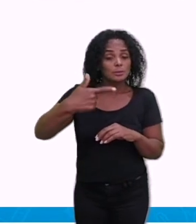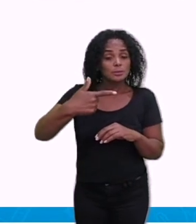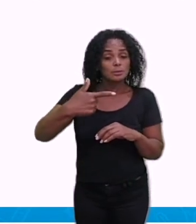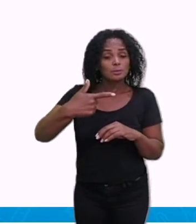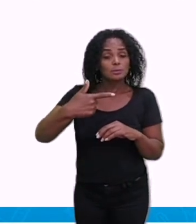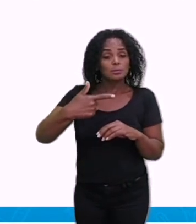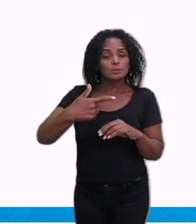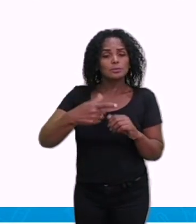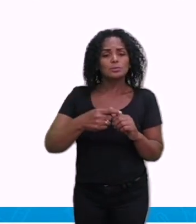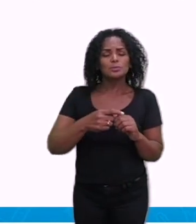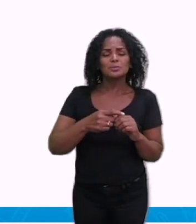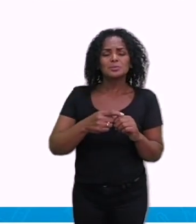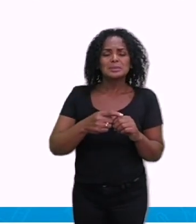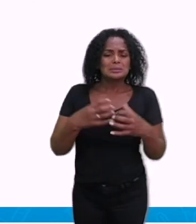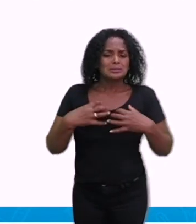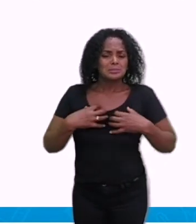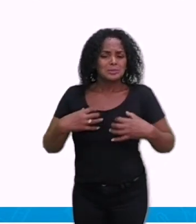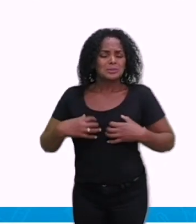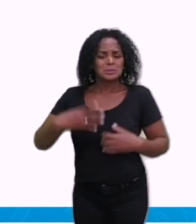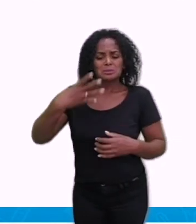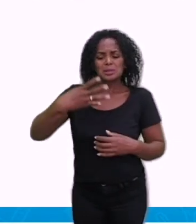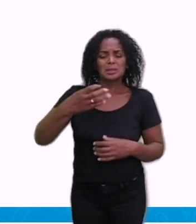48 horas, tá?